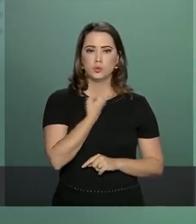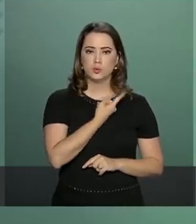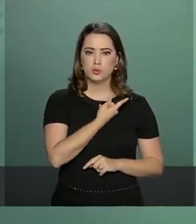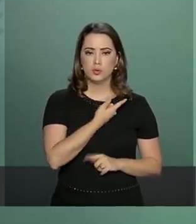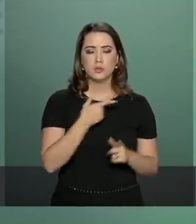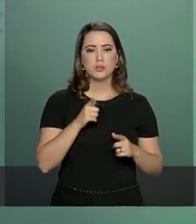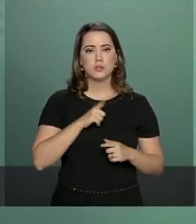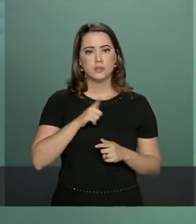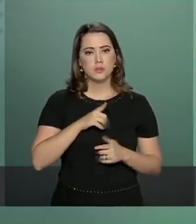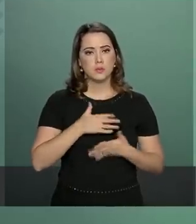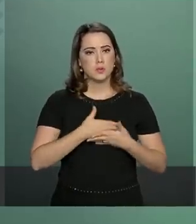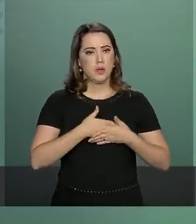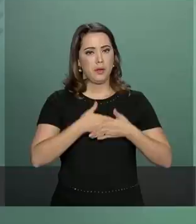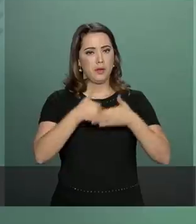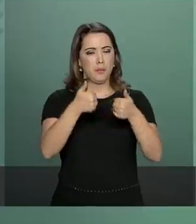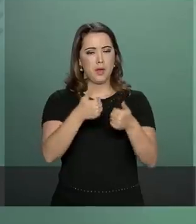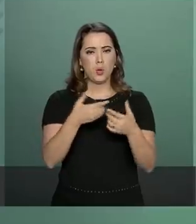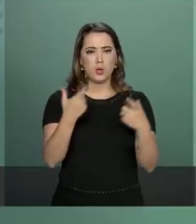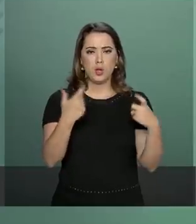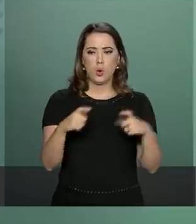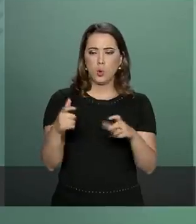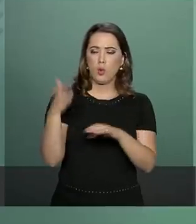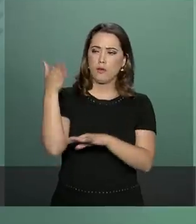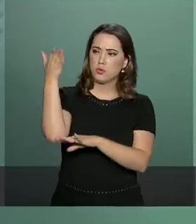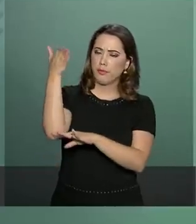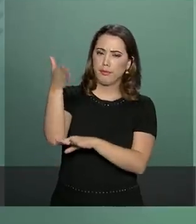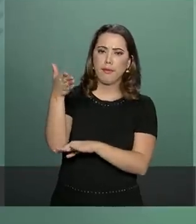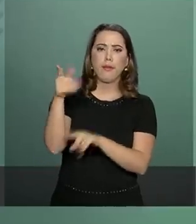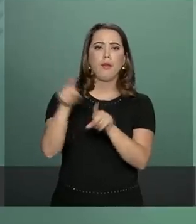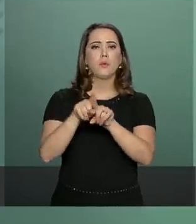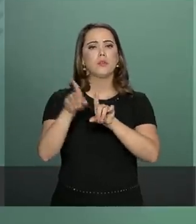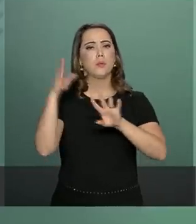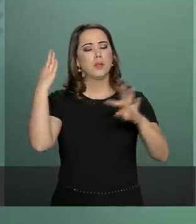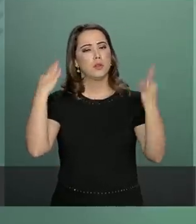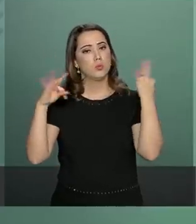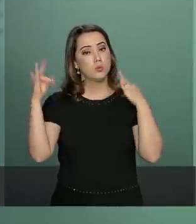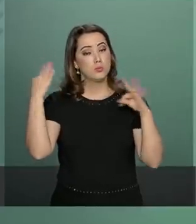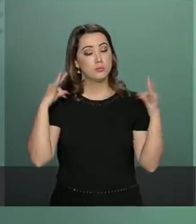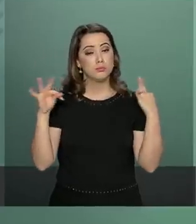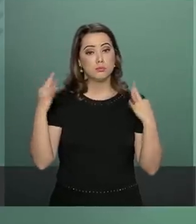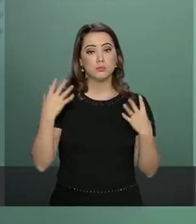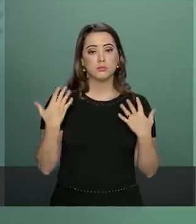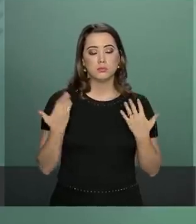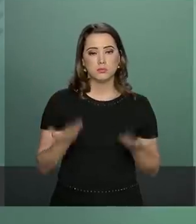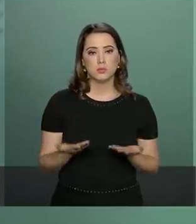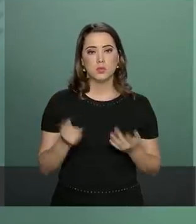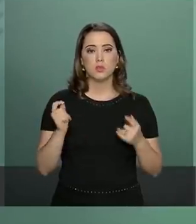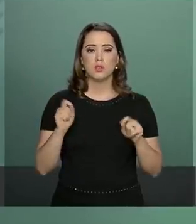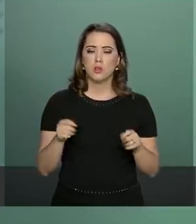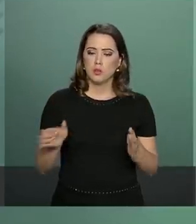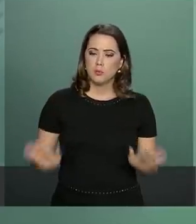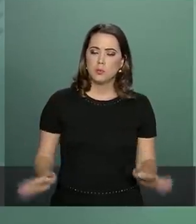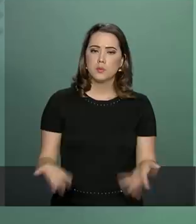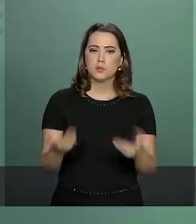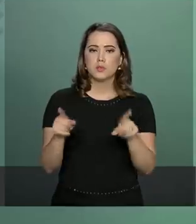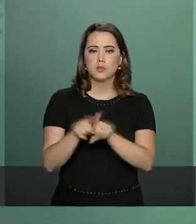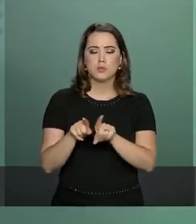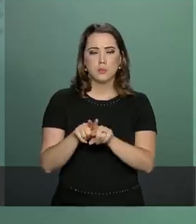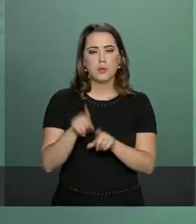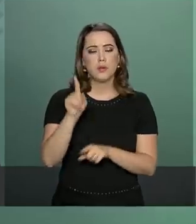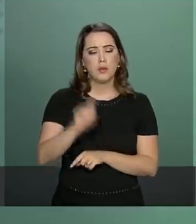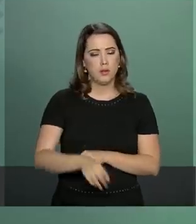melhorarmos a nossa estrutura hoteleira e de turismo, que propiciará também